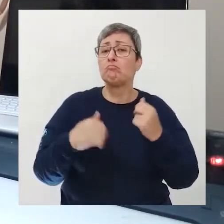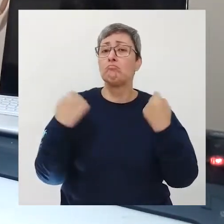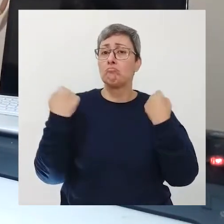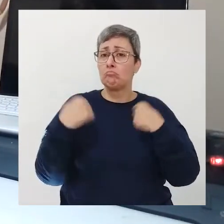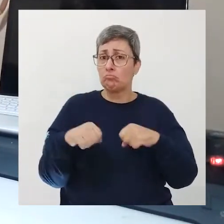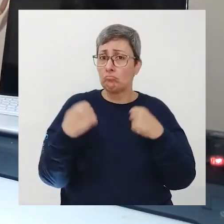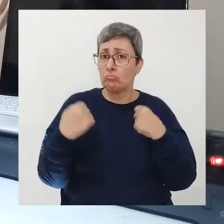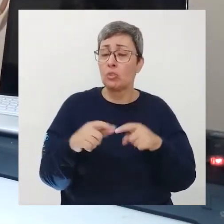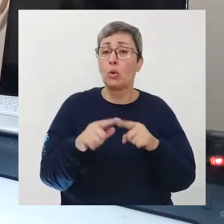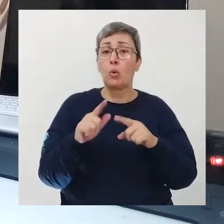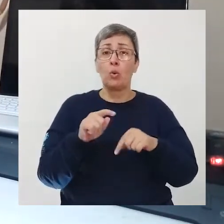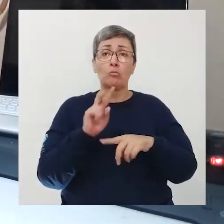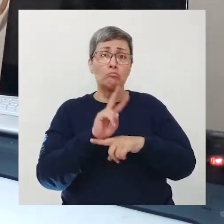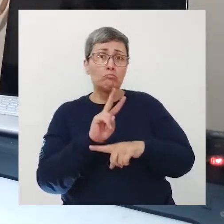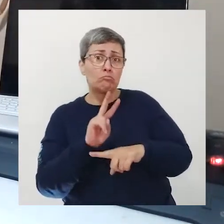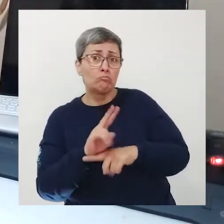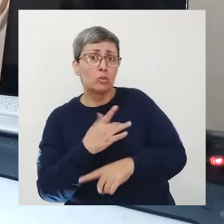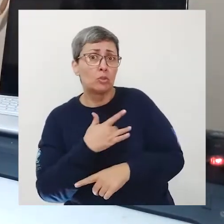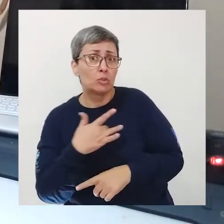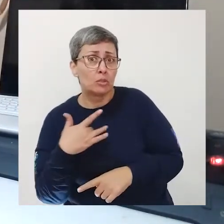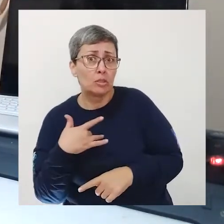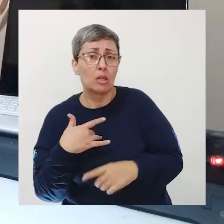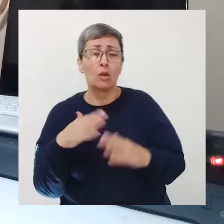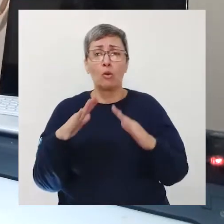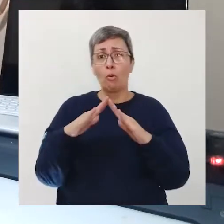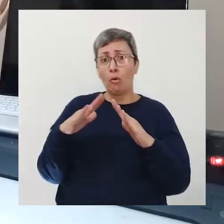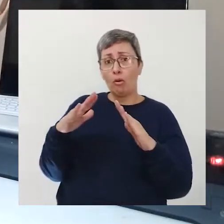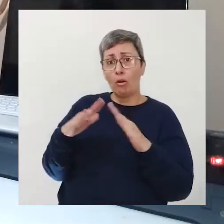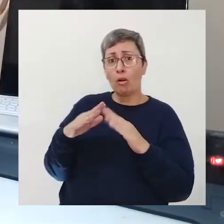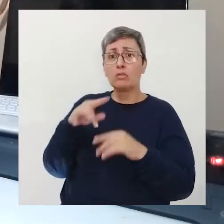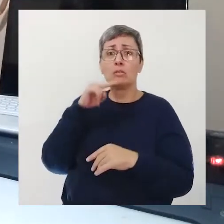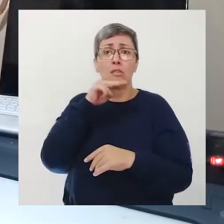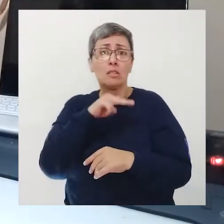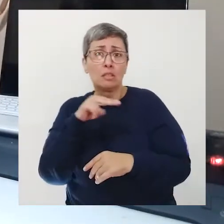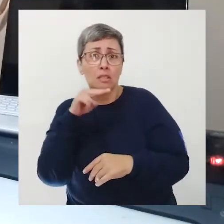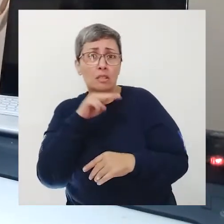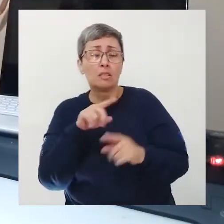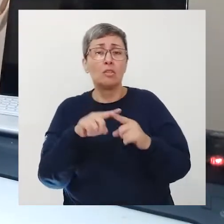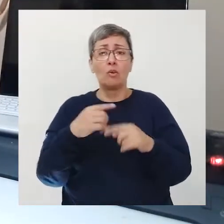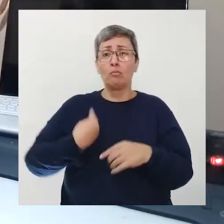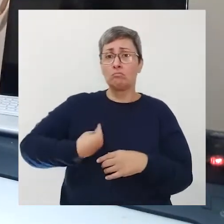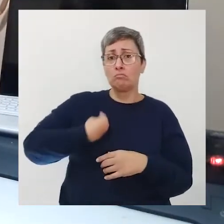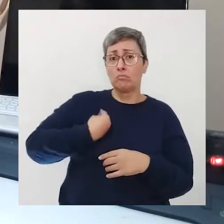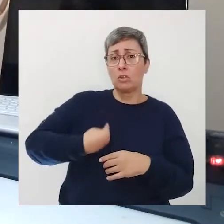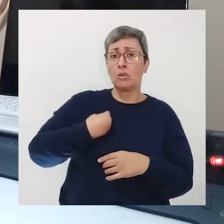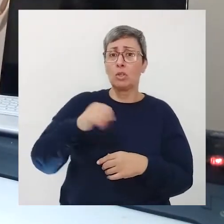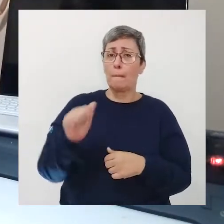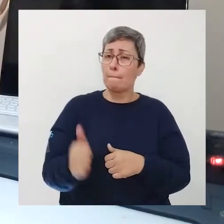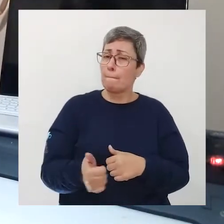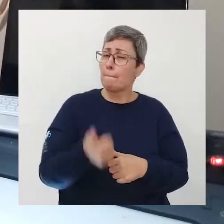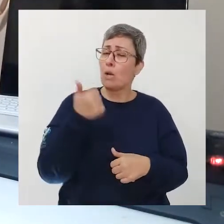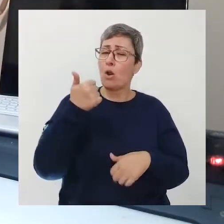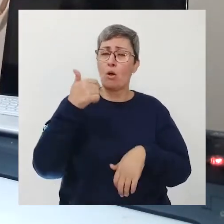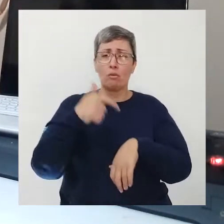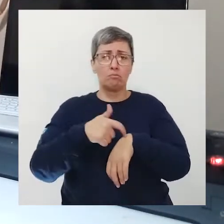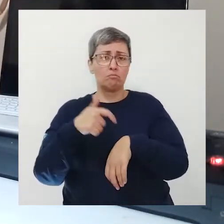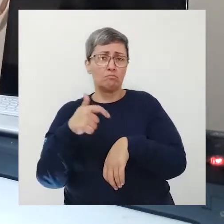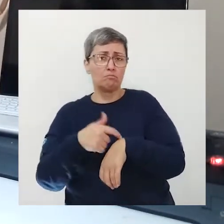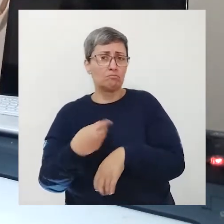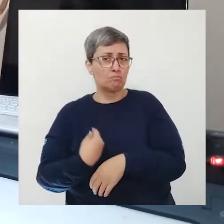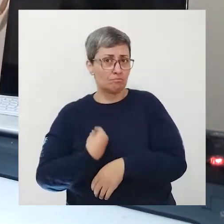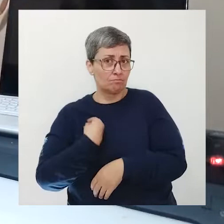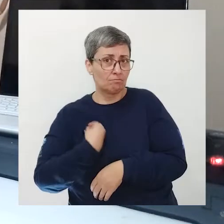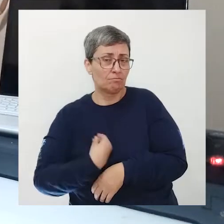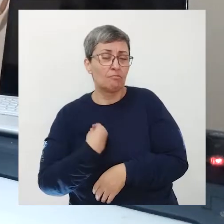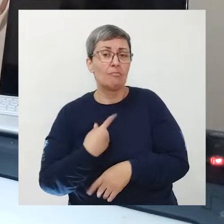físicos cuidando bem das suas casas dos seus netos e vivendo um dos melhores momentos da sua